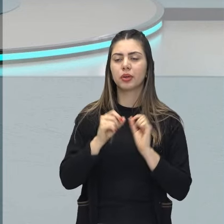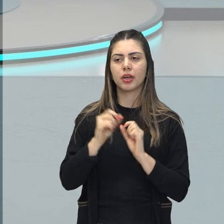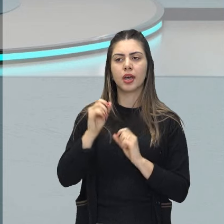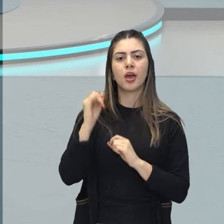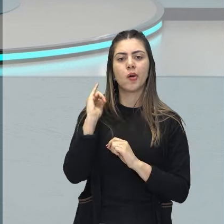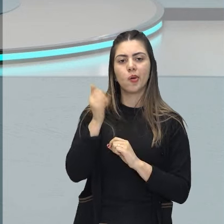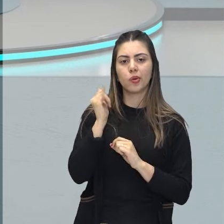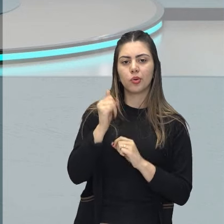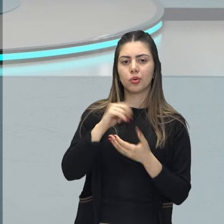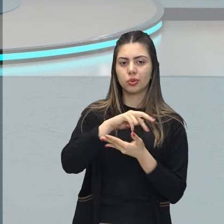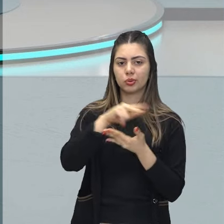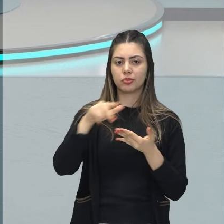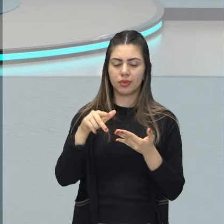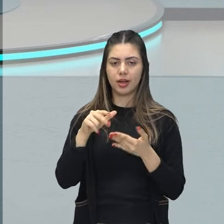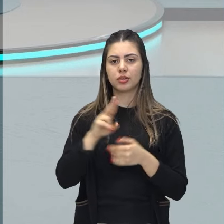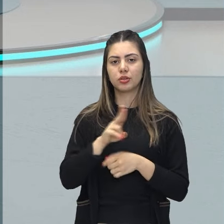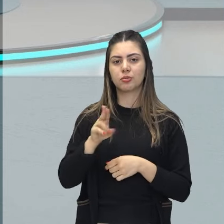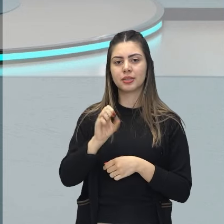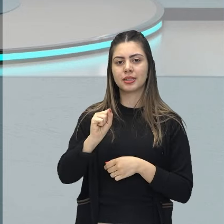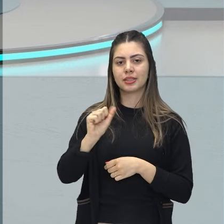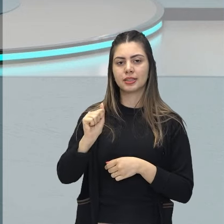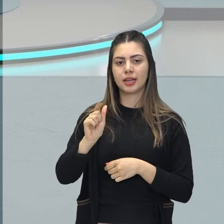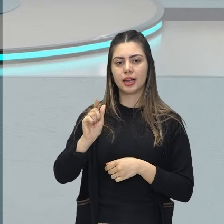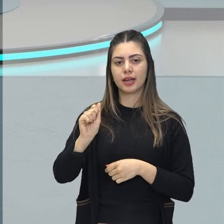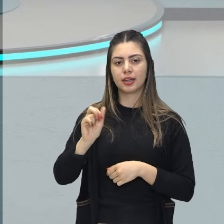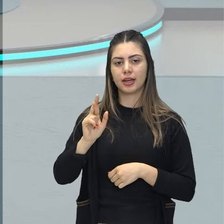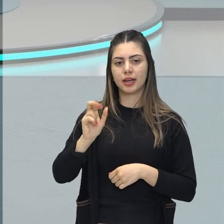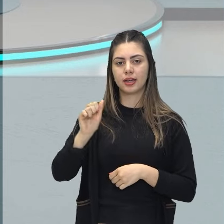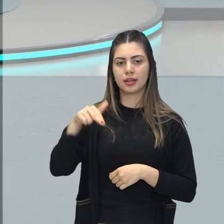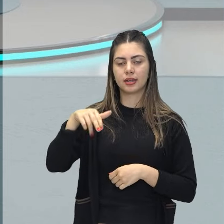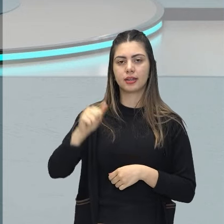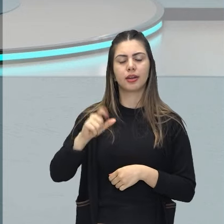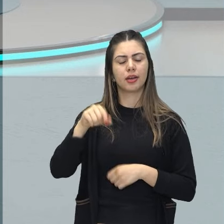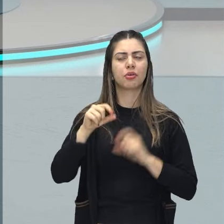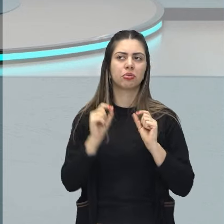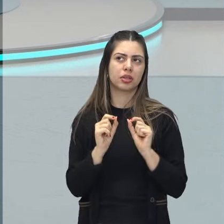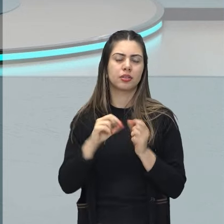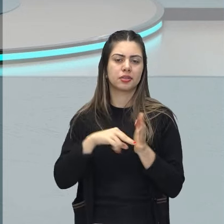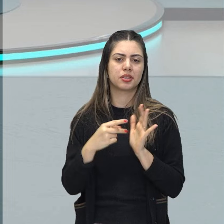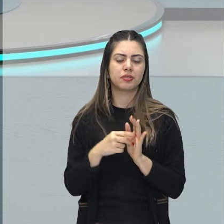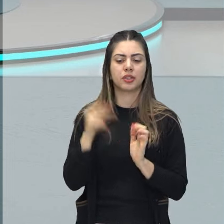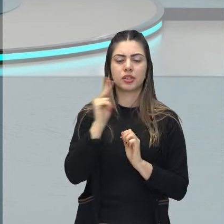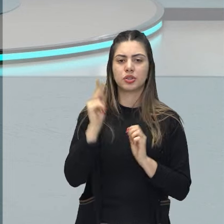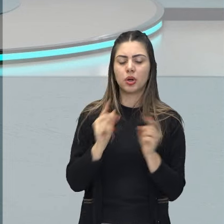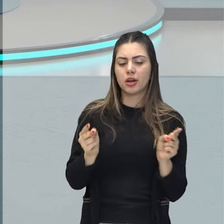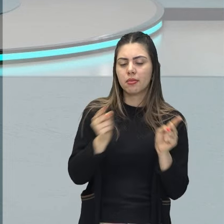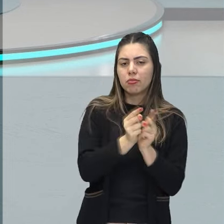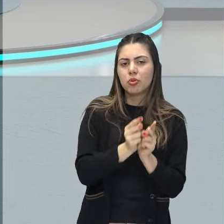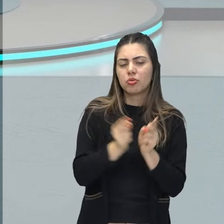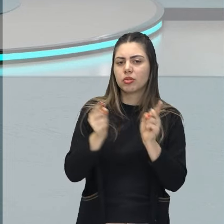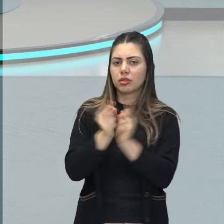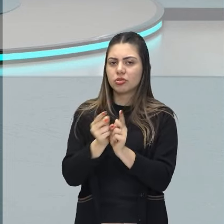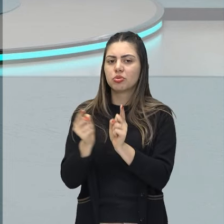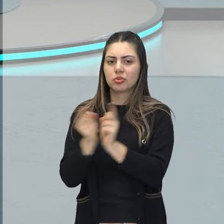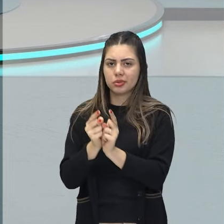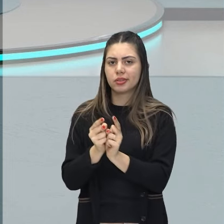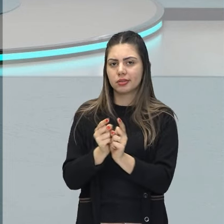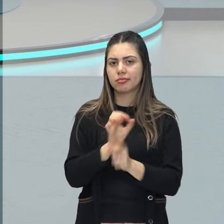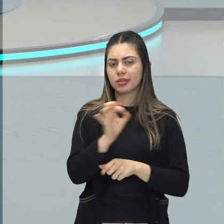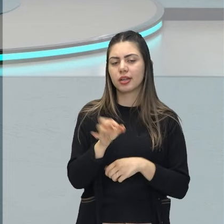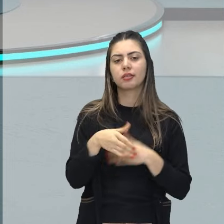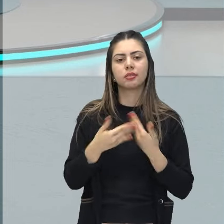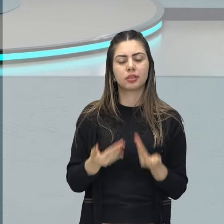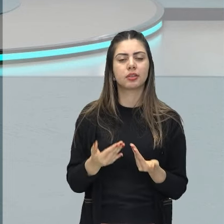intitulada Sagarana, que significa pequenas histórias, ou seja, sagas, pequenas sagas, ou seja,